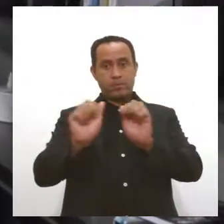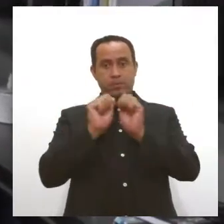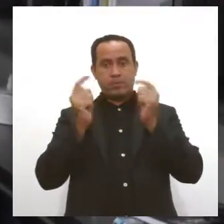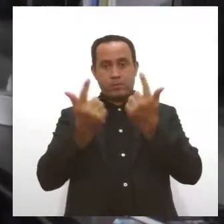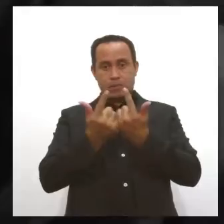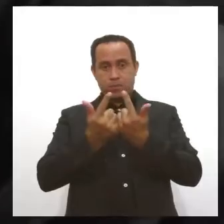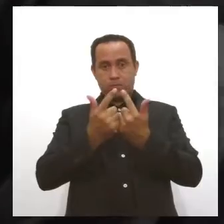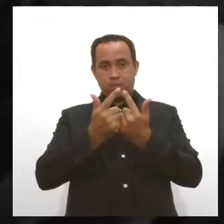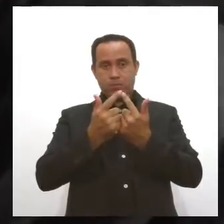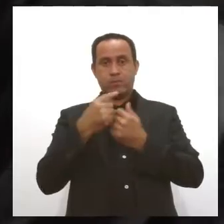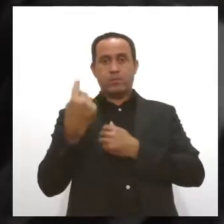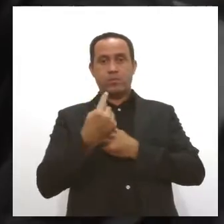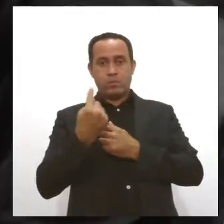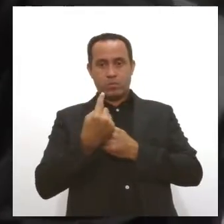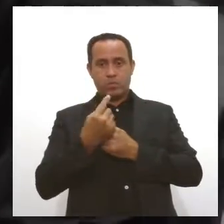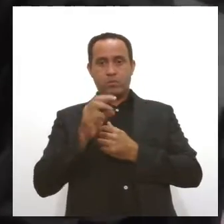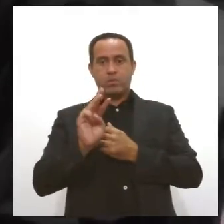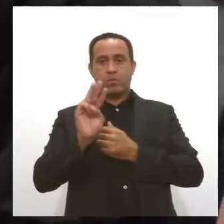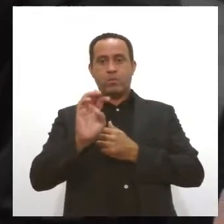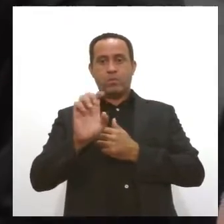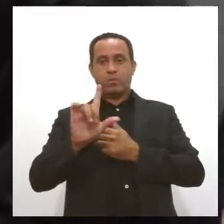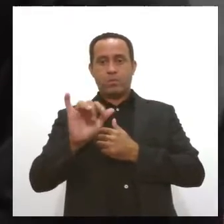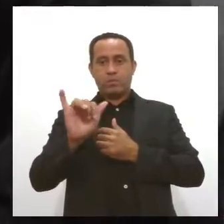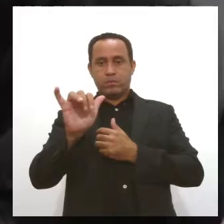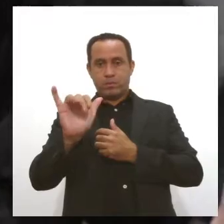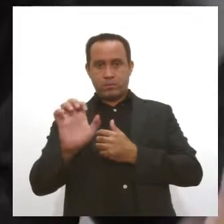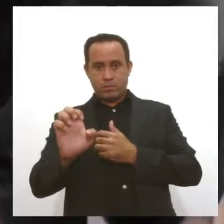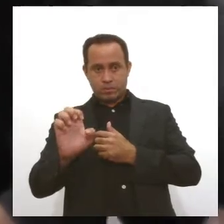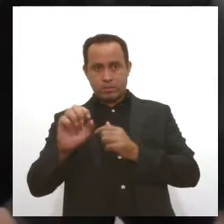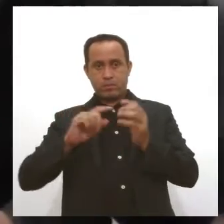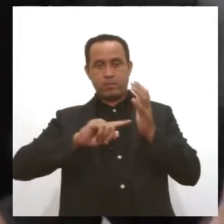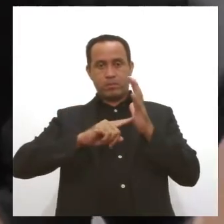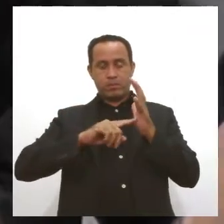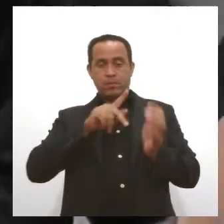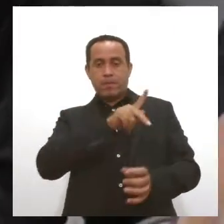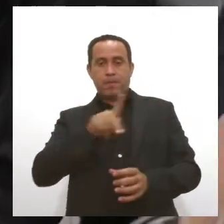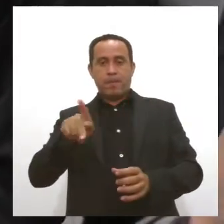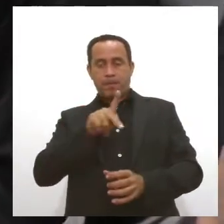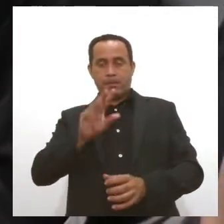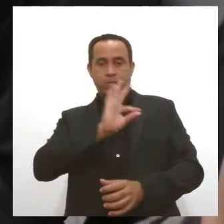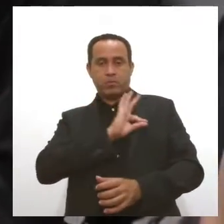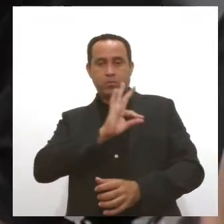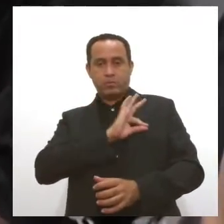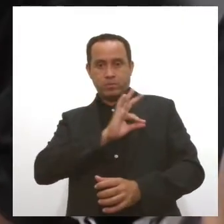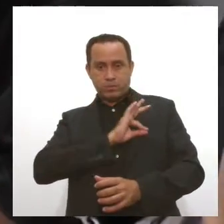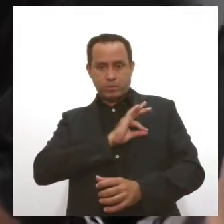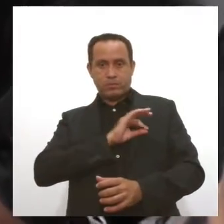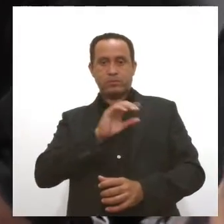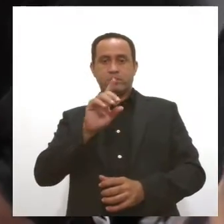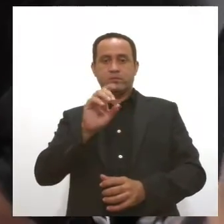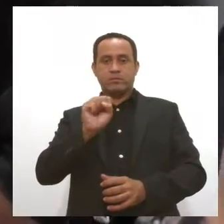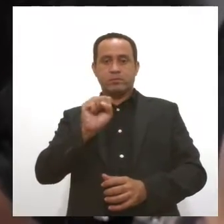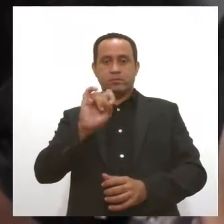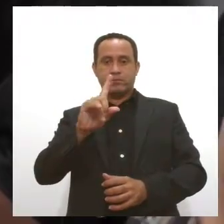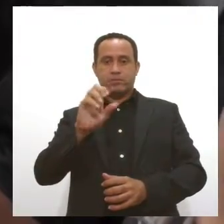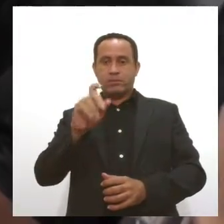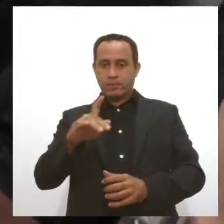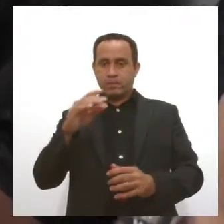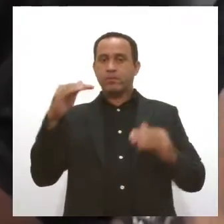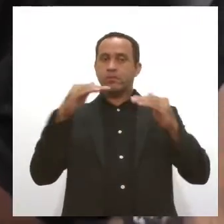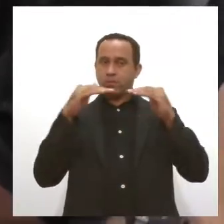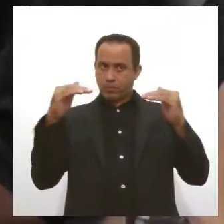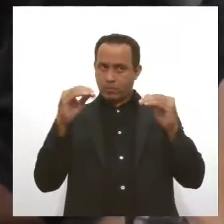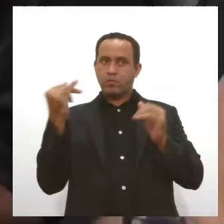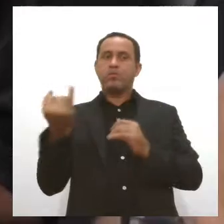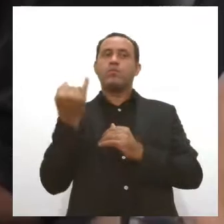parte da Assembleia Legislativa. Wesley Souza, presidente do Sindicato dos Policiais Penais de Sergipe, o Sindipen, concordou que o avanço foi